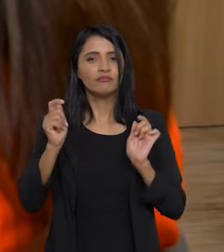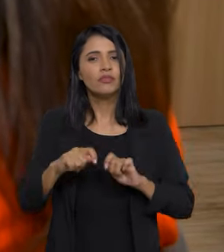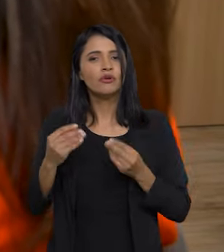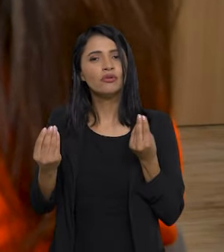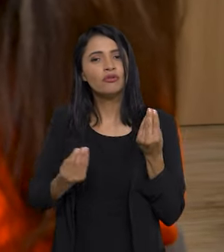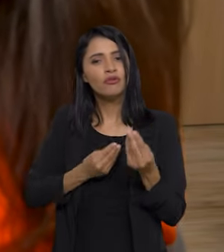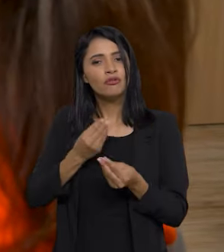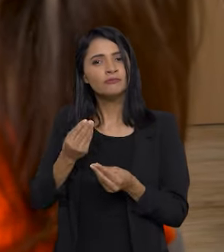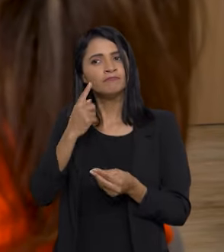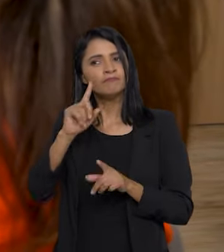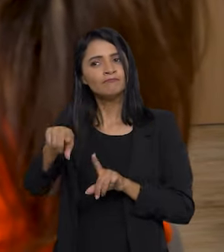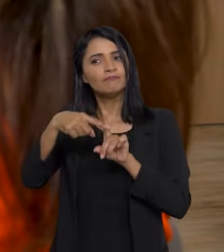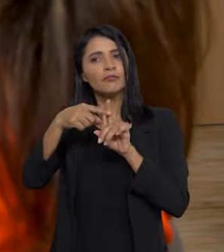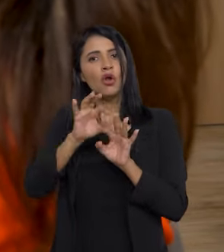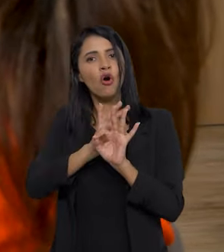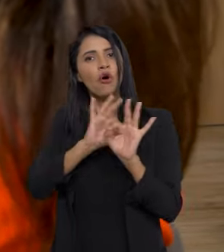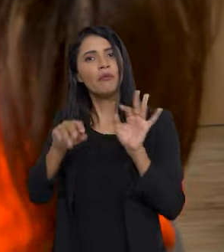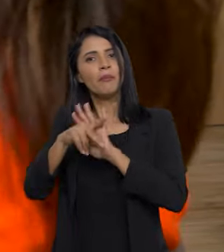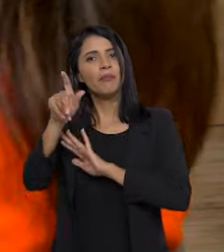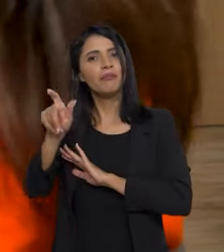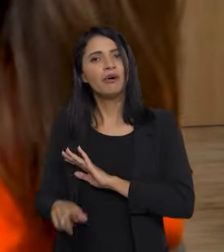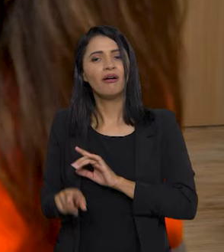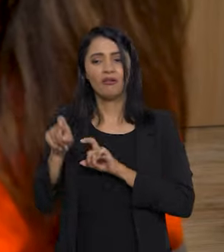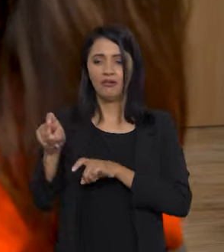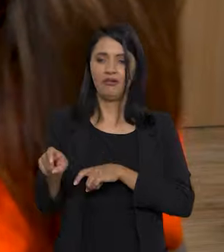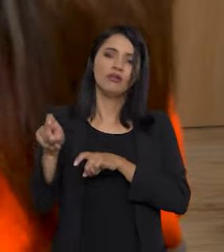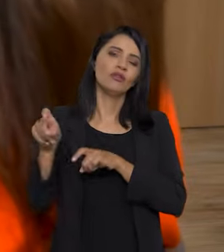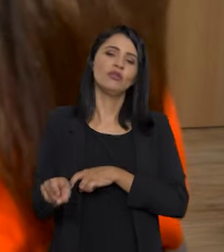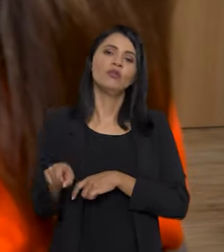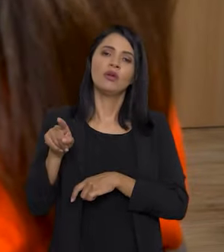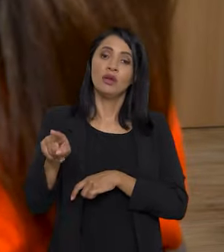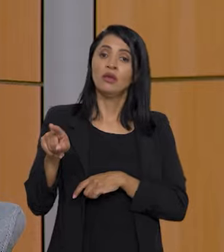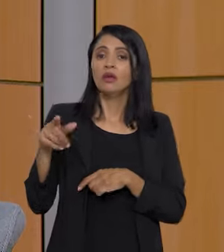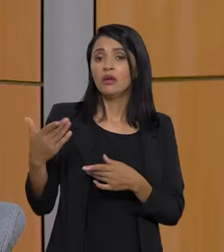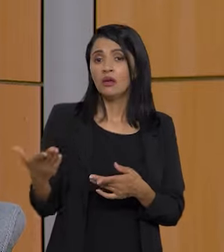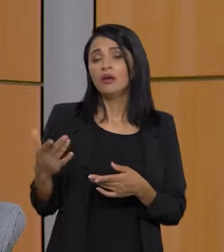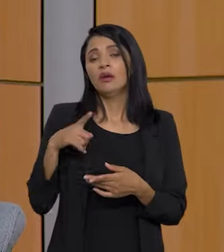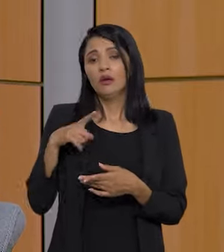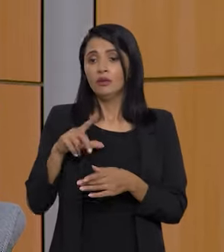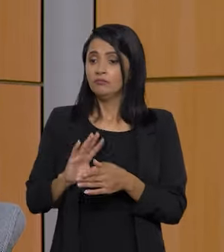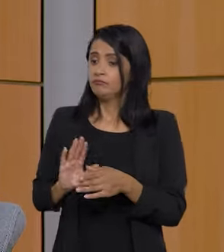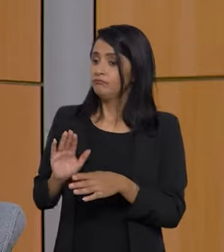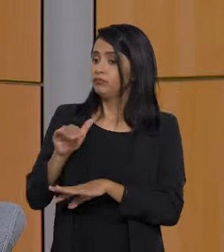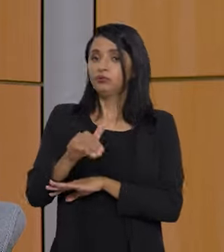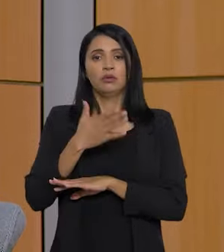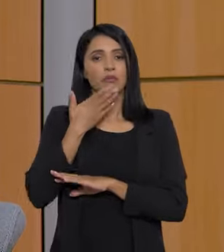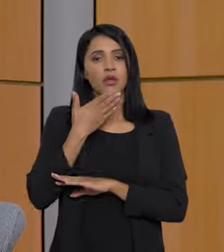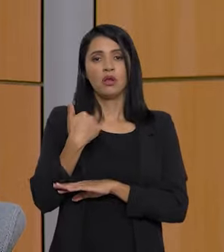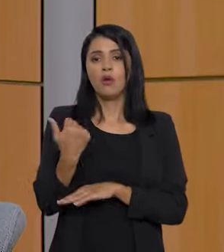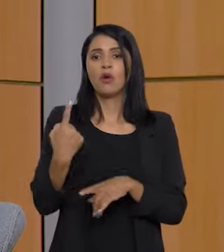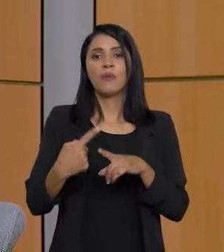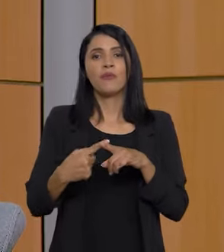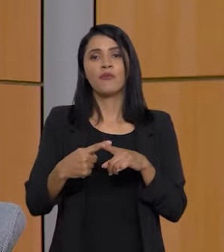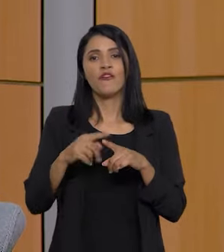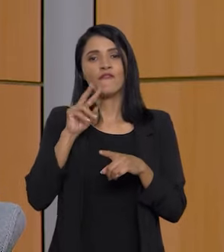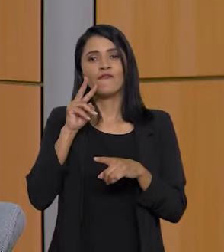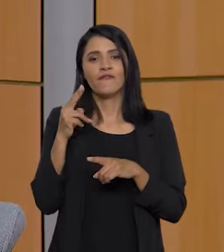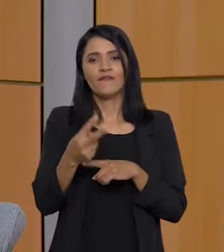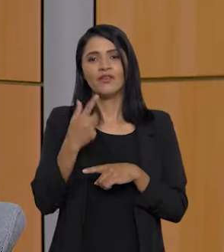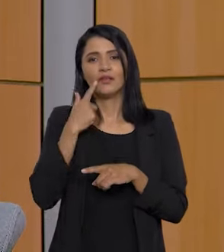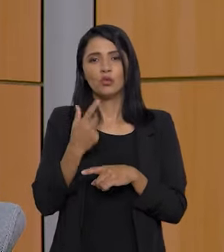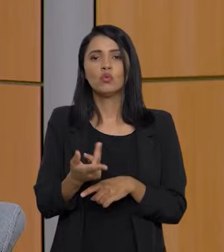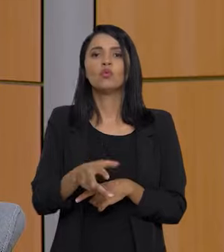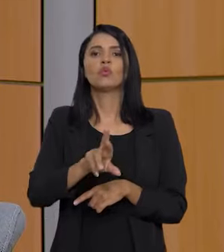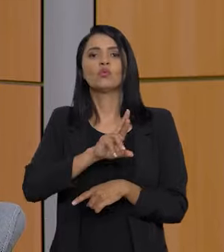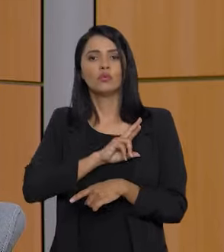que possa ser vantajosa para o agricultor. E que ele então dê um salto do ponto de